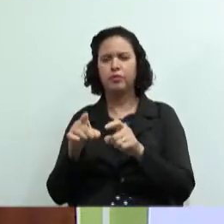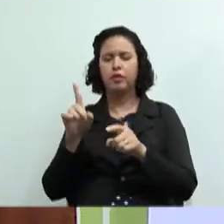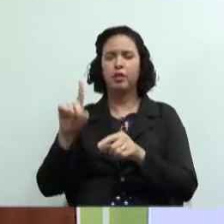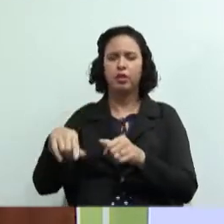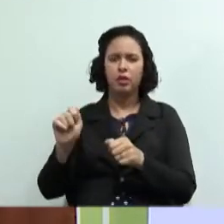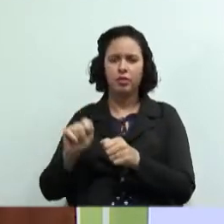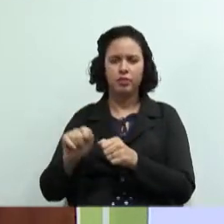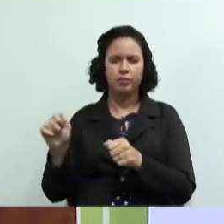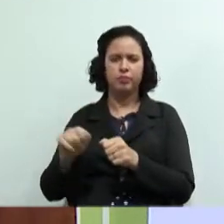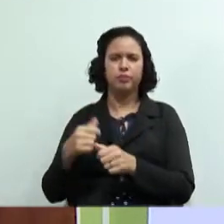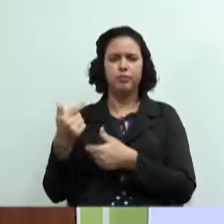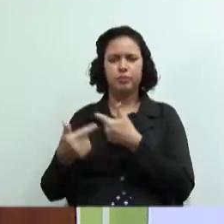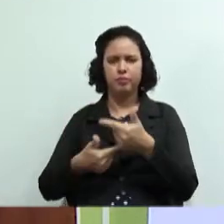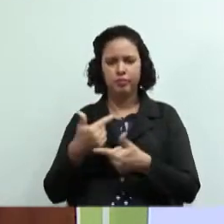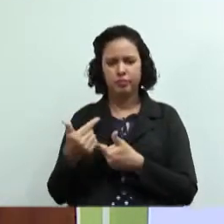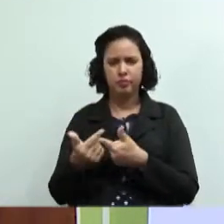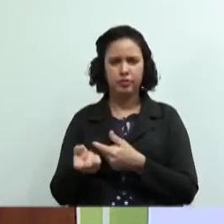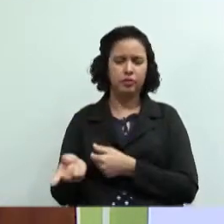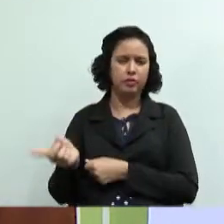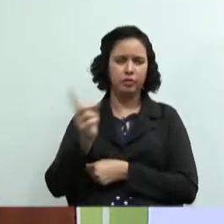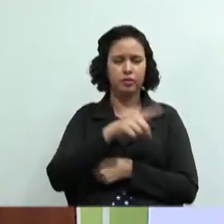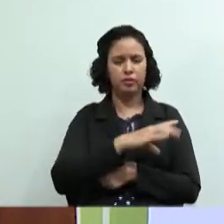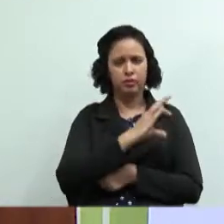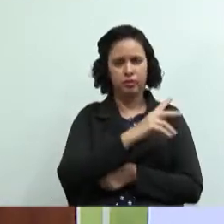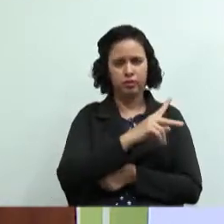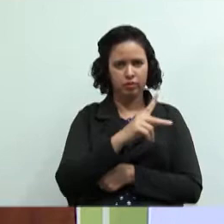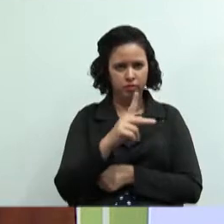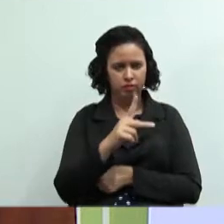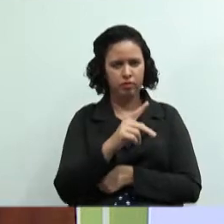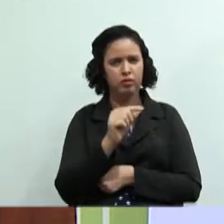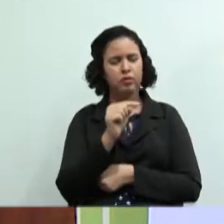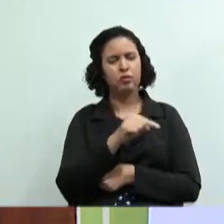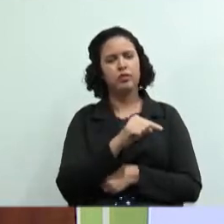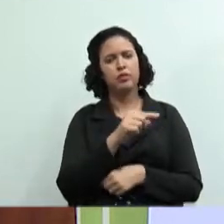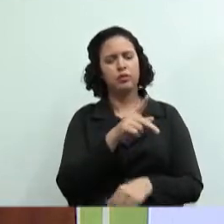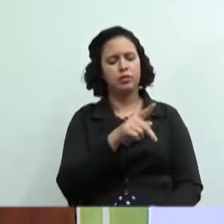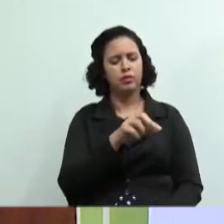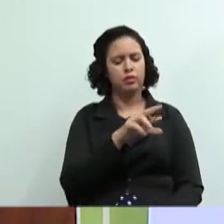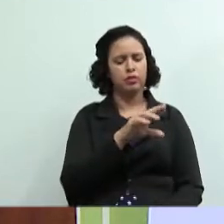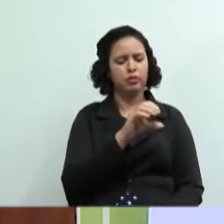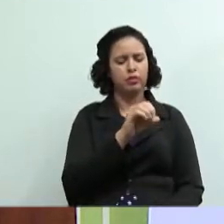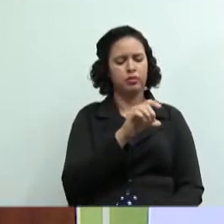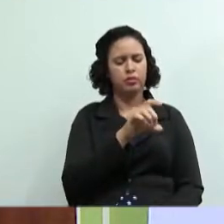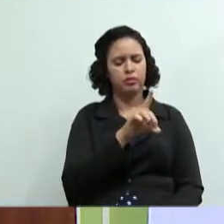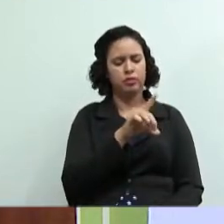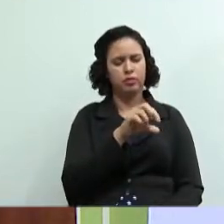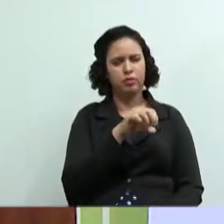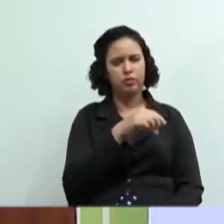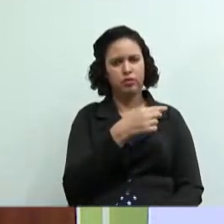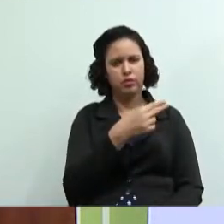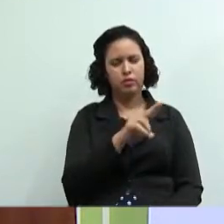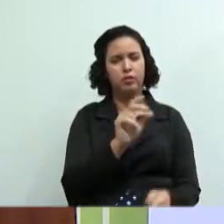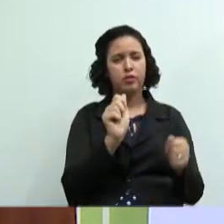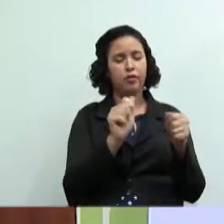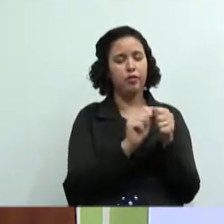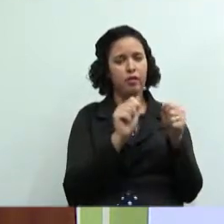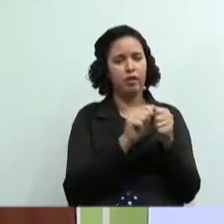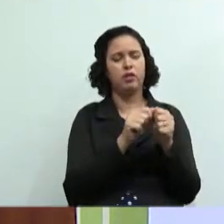serviço uma cooperativa de produção não você está produzindo você produz uma roupa produz um sapato